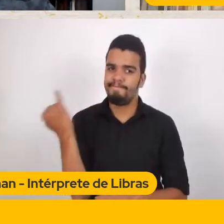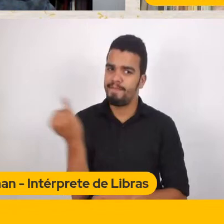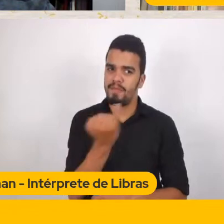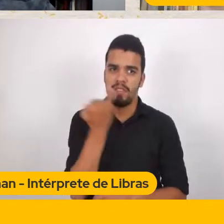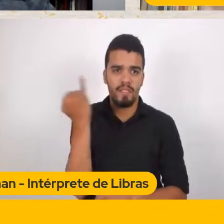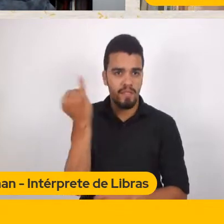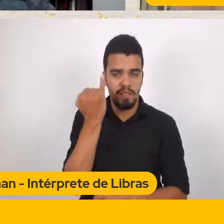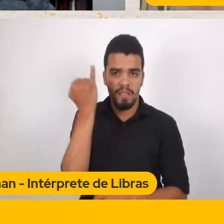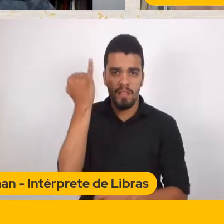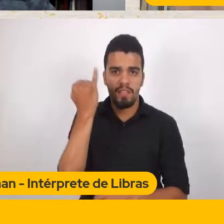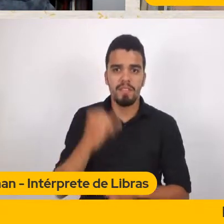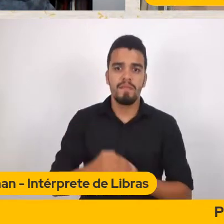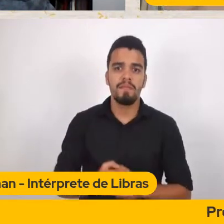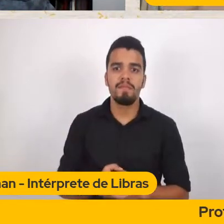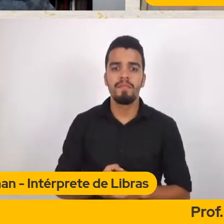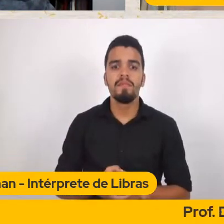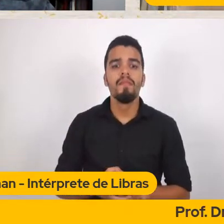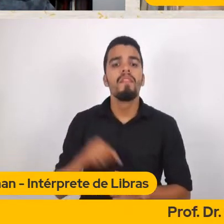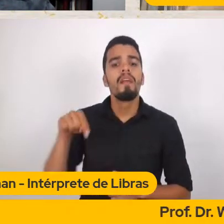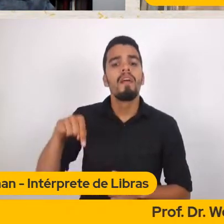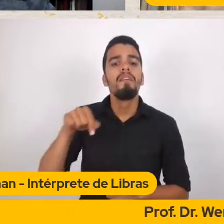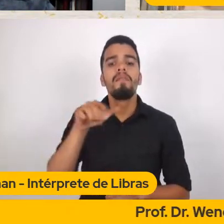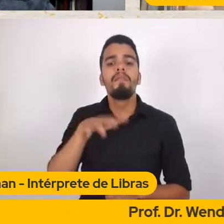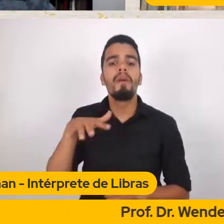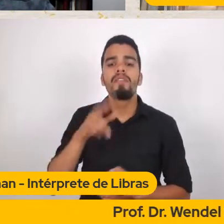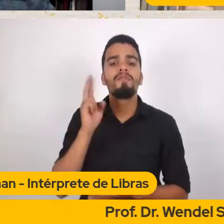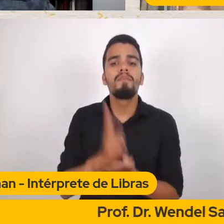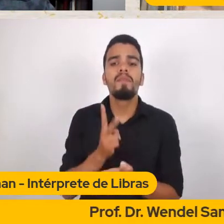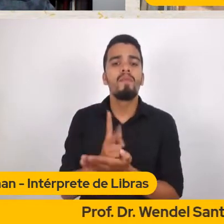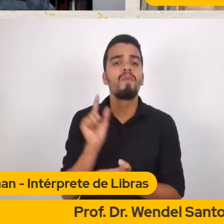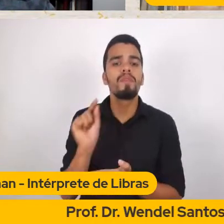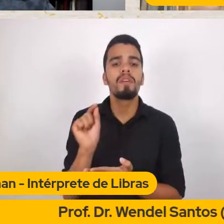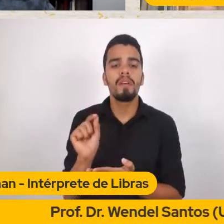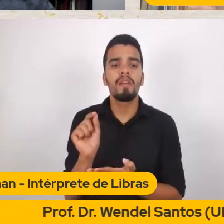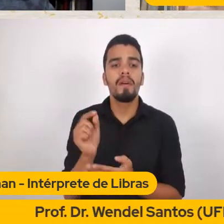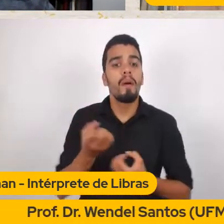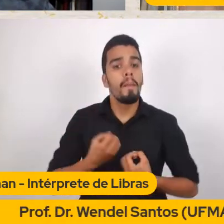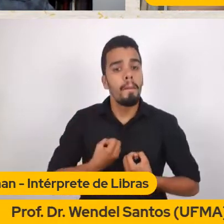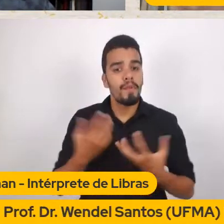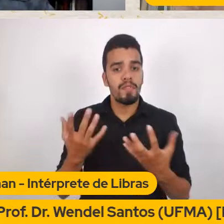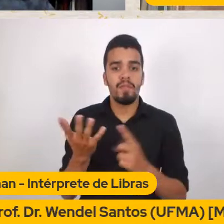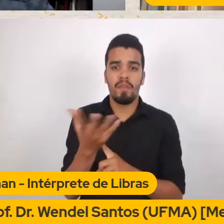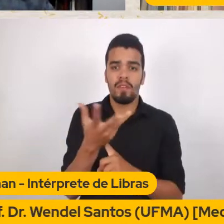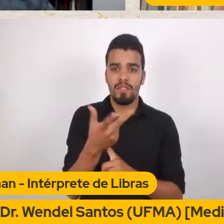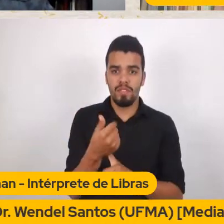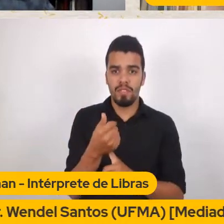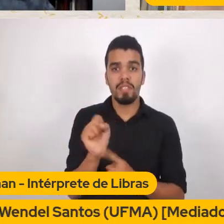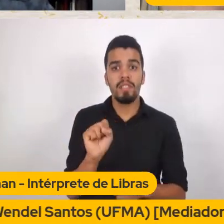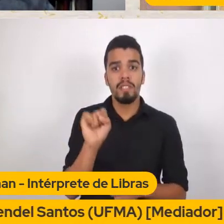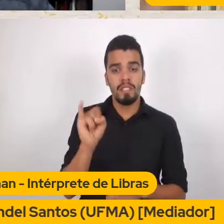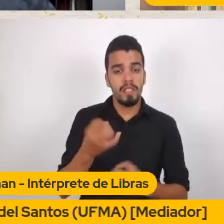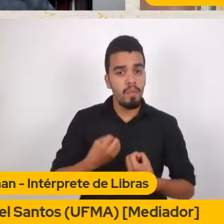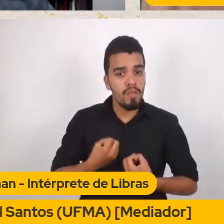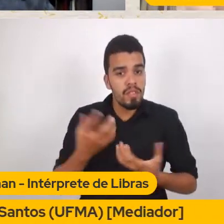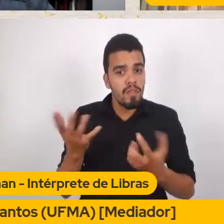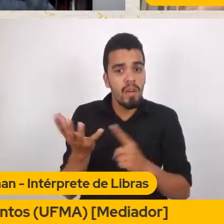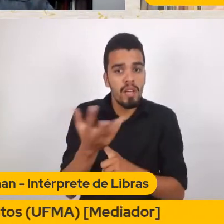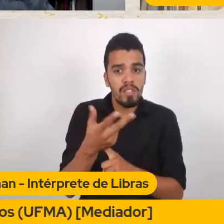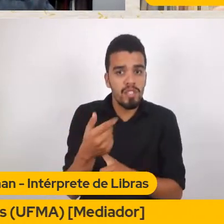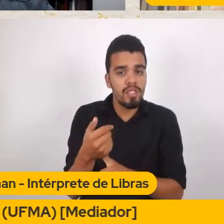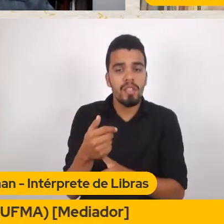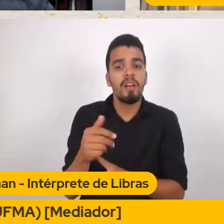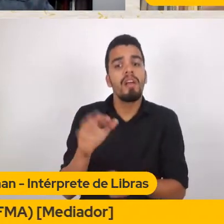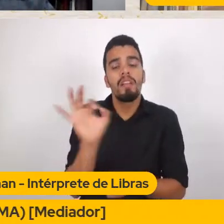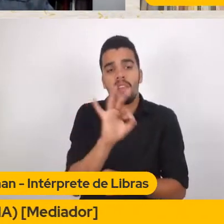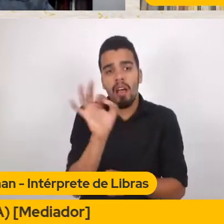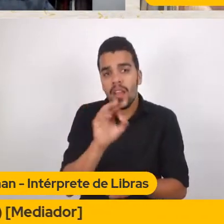Sabe o que mantém Esses espaços? A produção artística Porque se não fosse A produção artística Criar um rasgo De memória Na